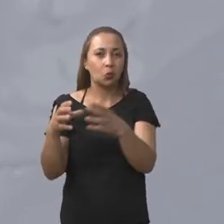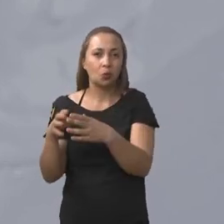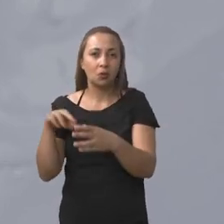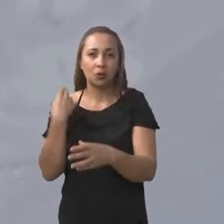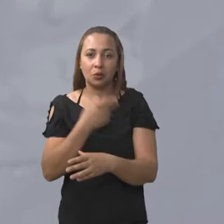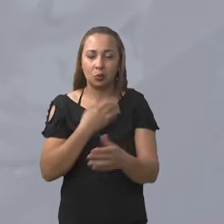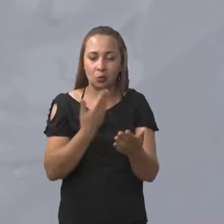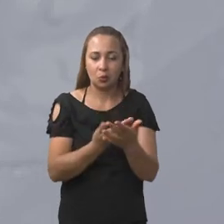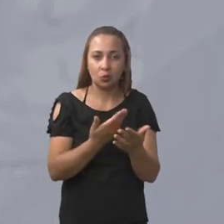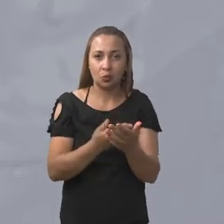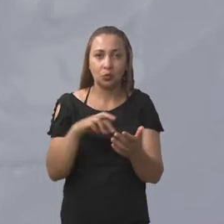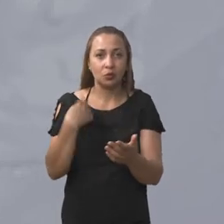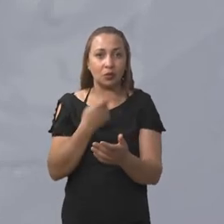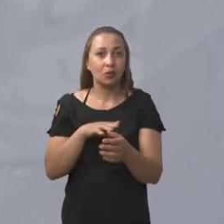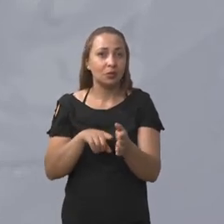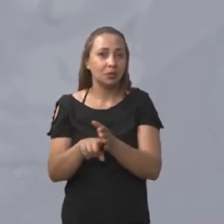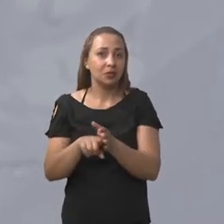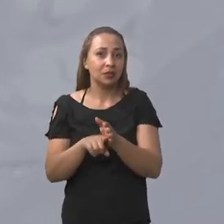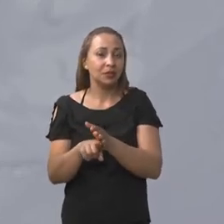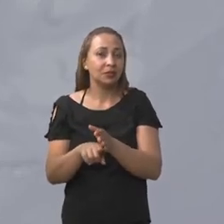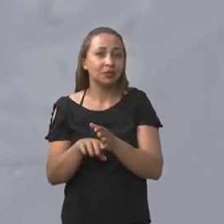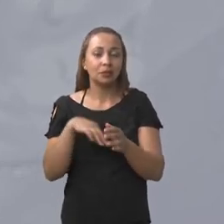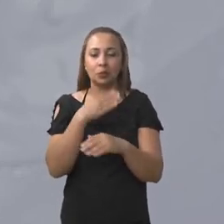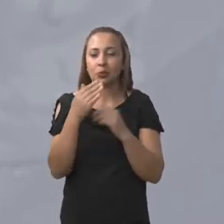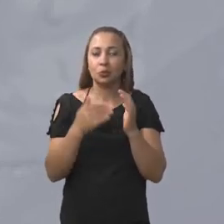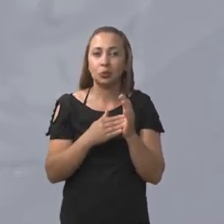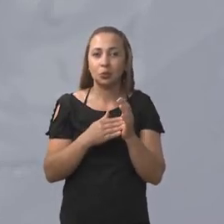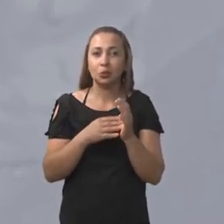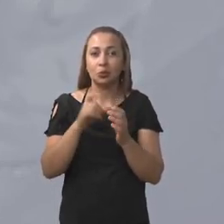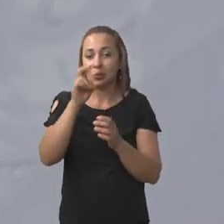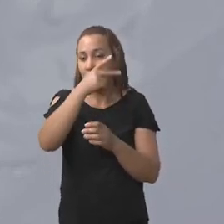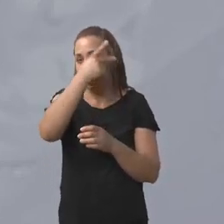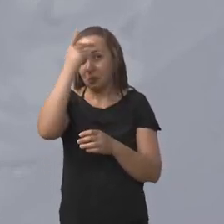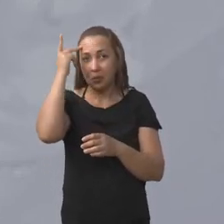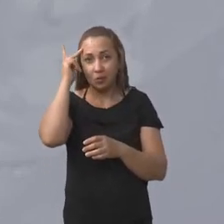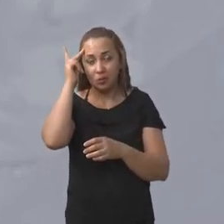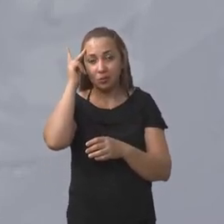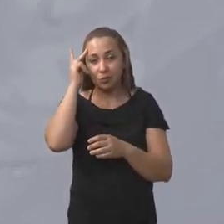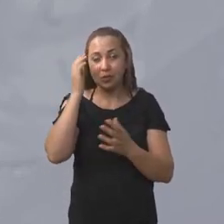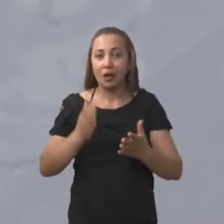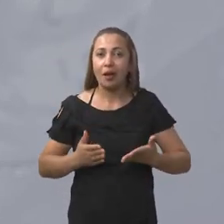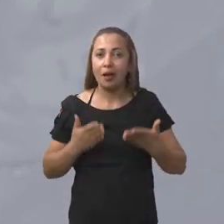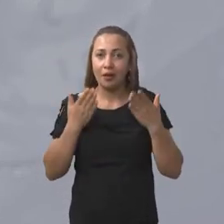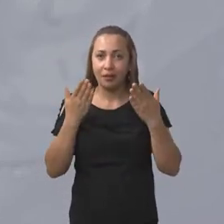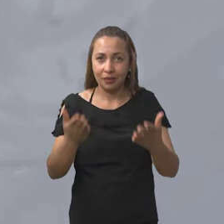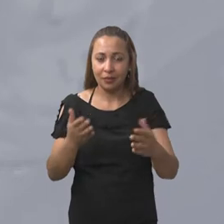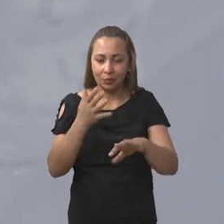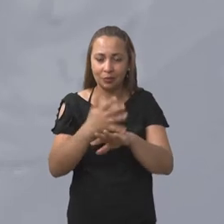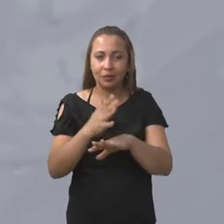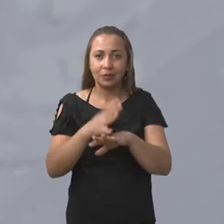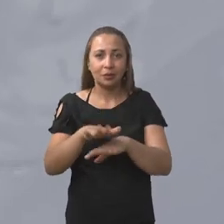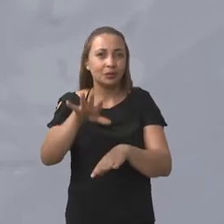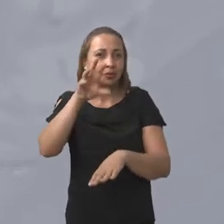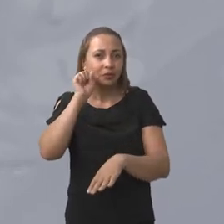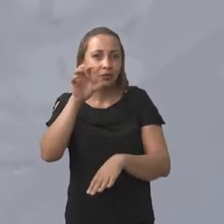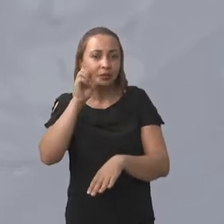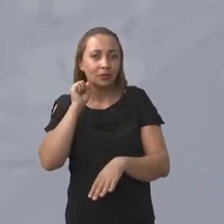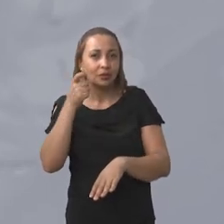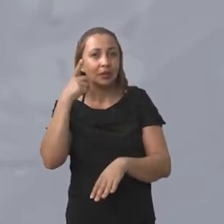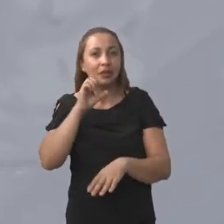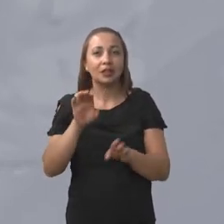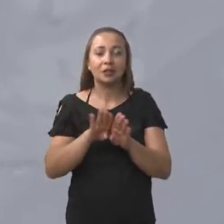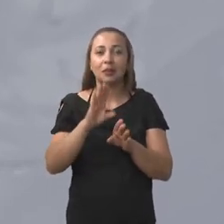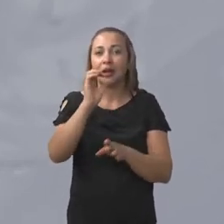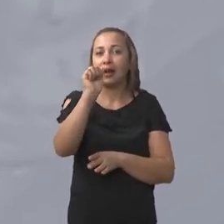nosso estudo, na nossa pesquisa, todos os pacientes recebem o treinamento olfatório, metade recebe ácido